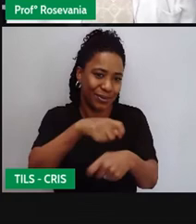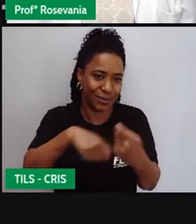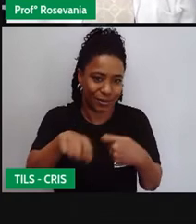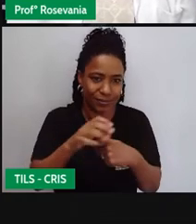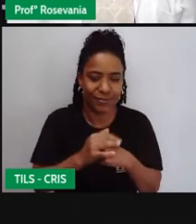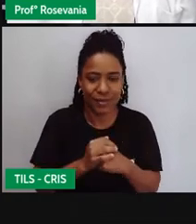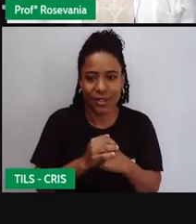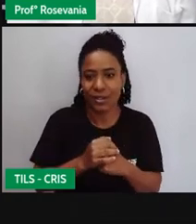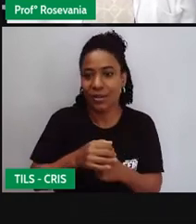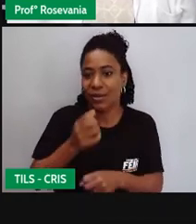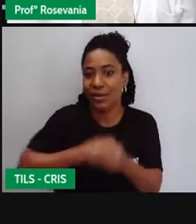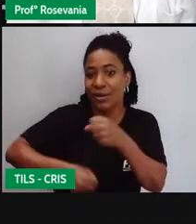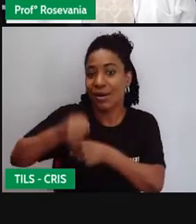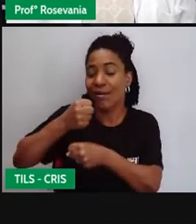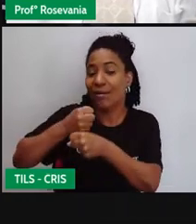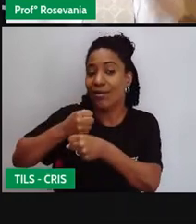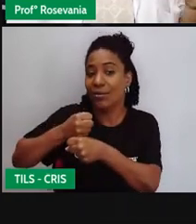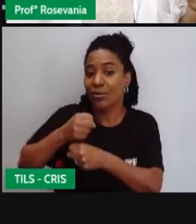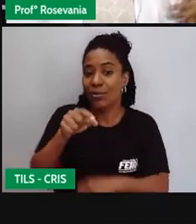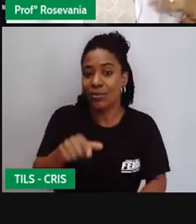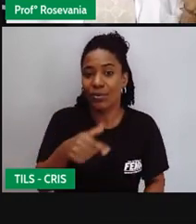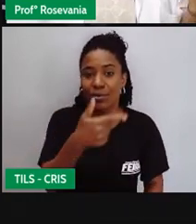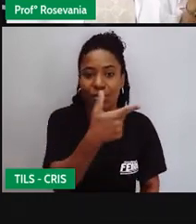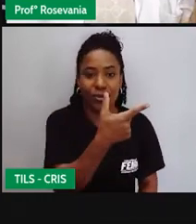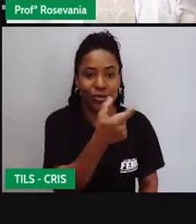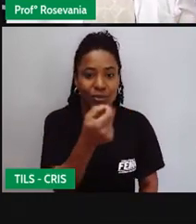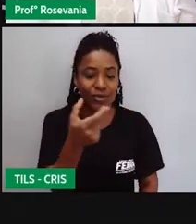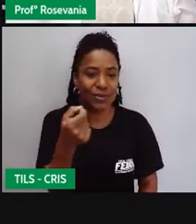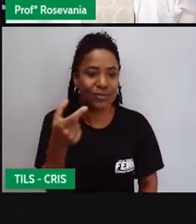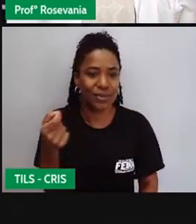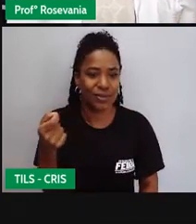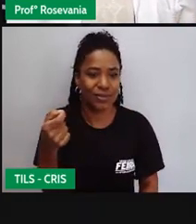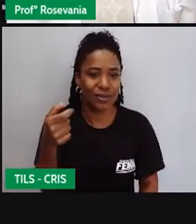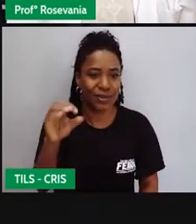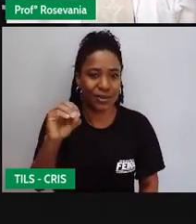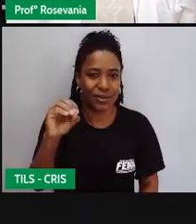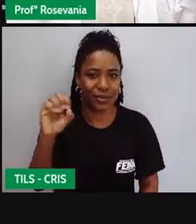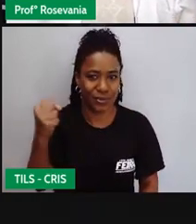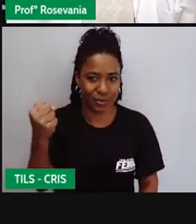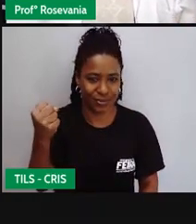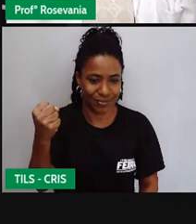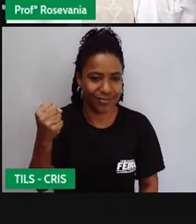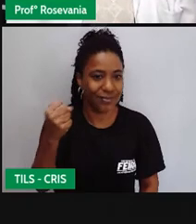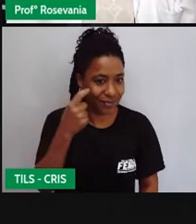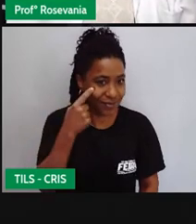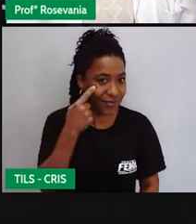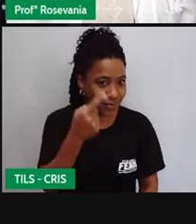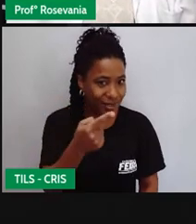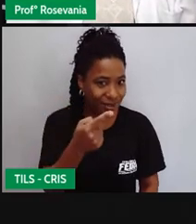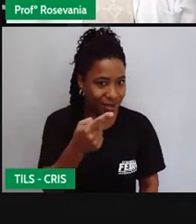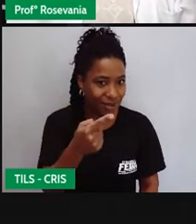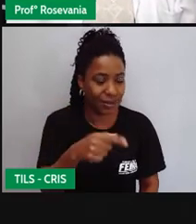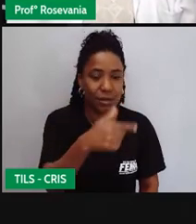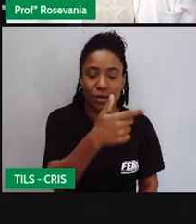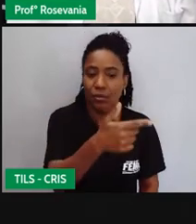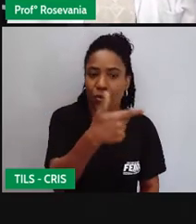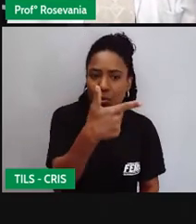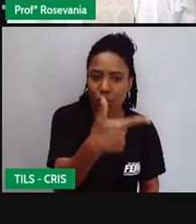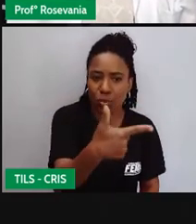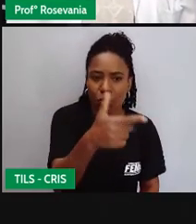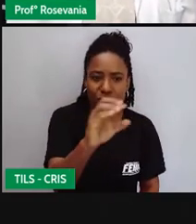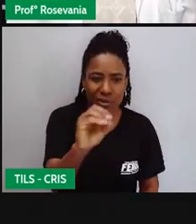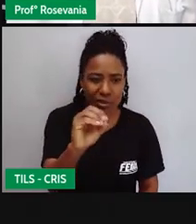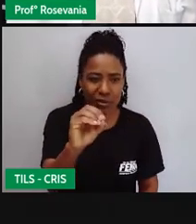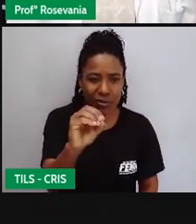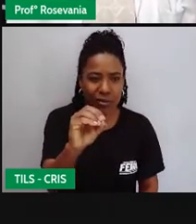dados de 2008, como a gente já vê evoluindo, deve ter muito mais, digamos assim, deve abarcar uma área bem maior agora.